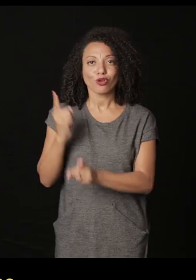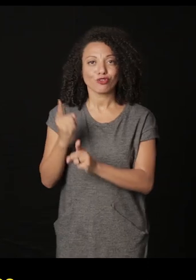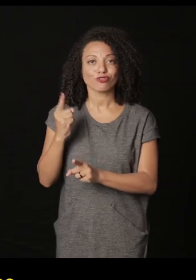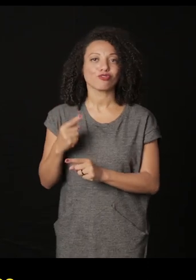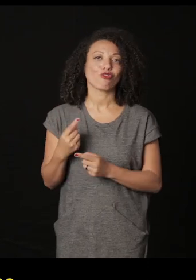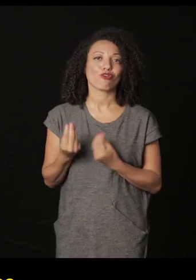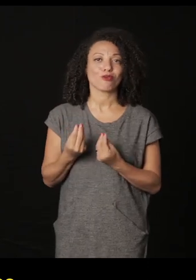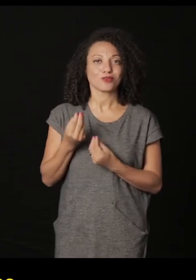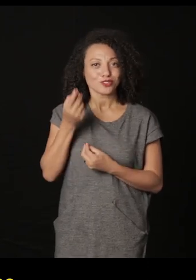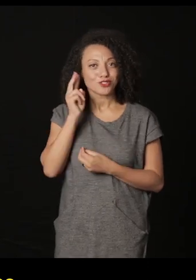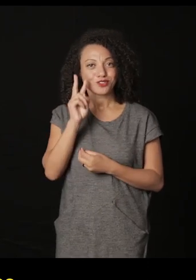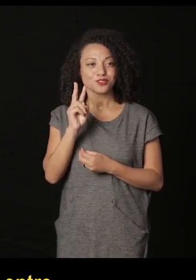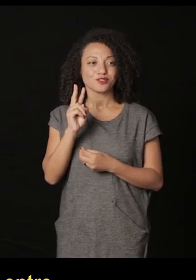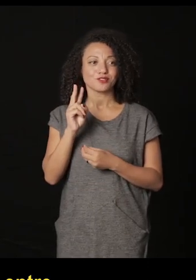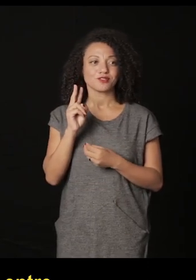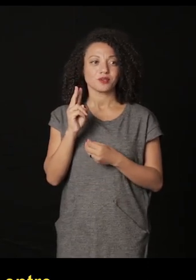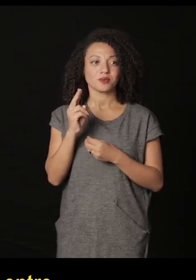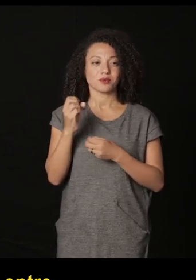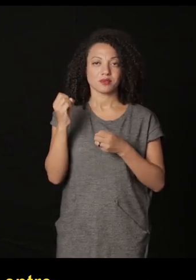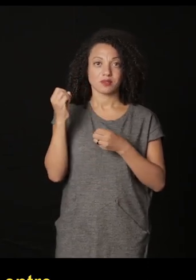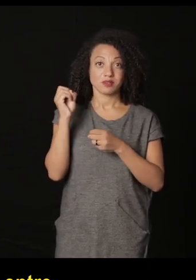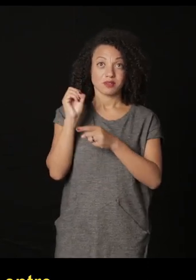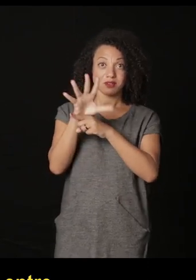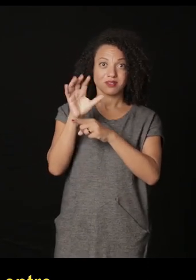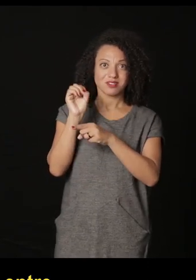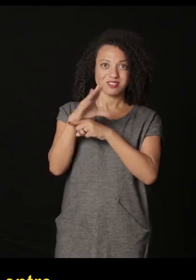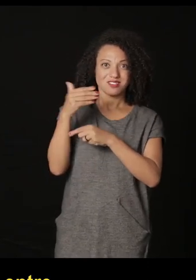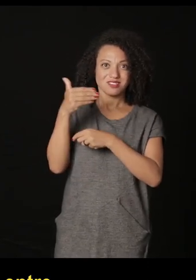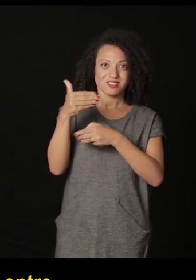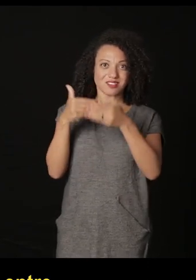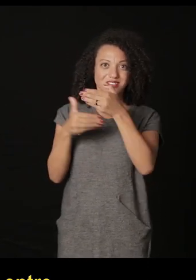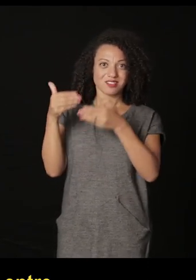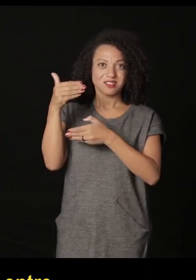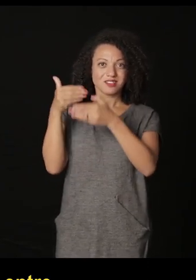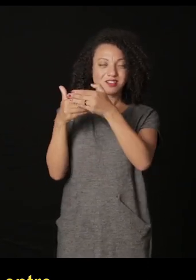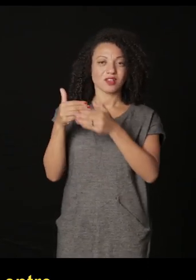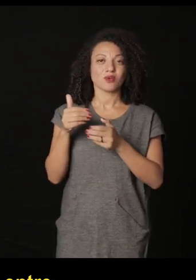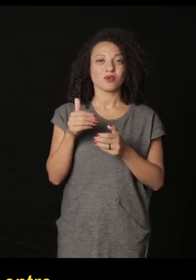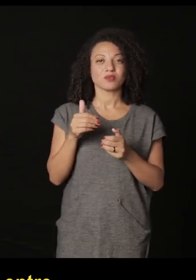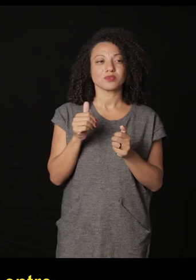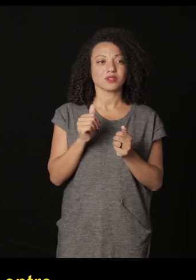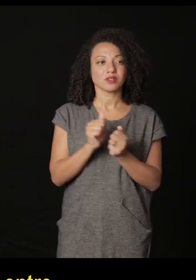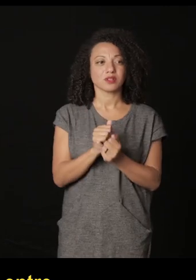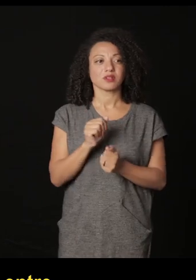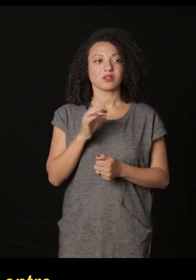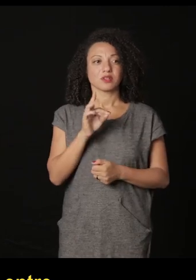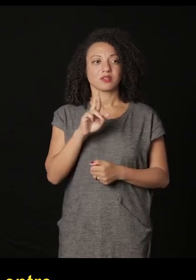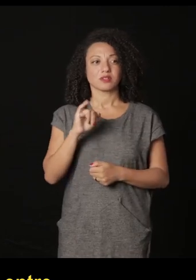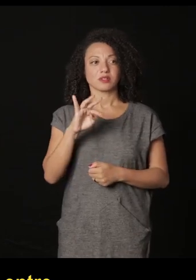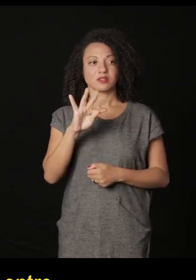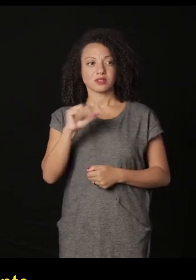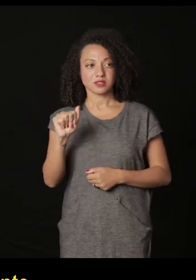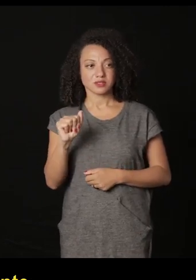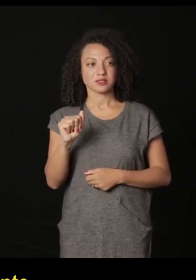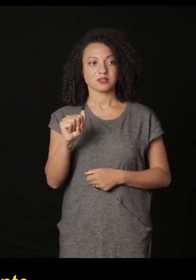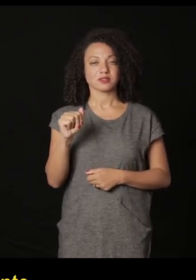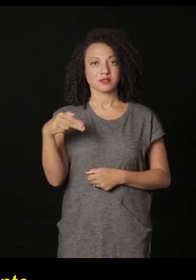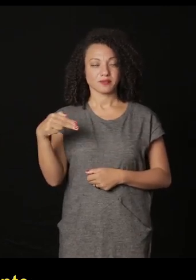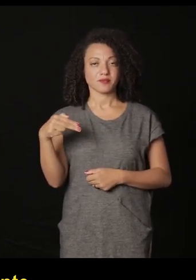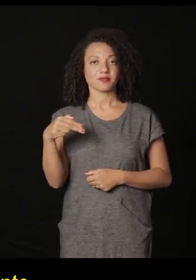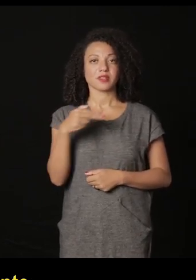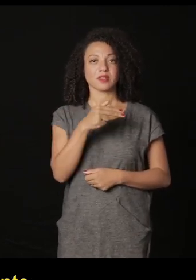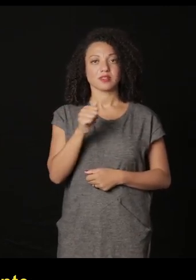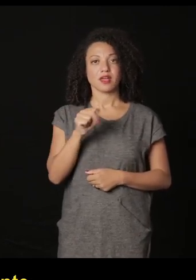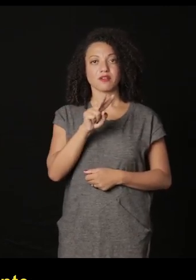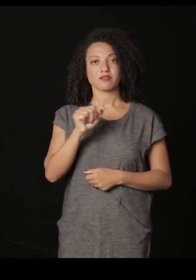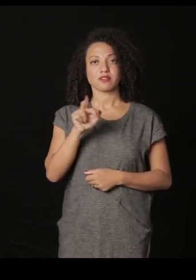projetores de slide que eu colecionei comprados entre Tristan Arvarra e aqui esse é um projeto